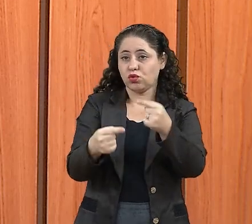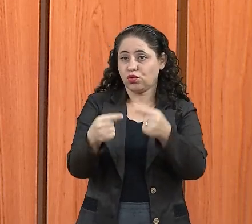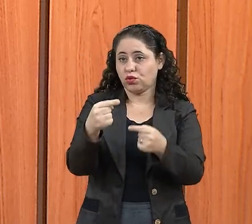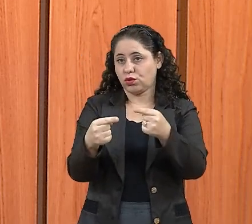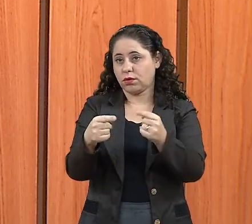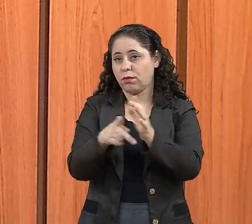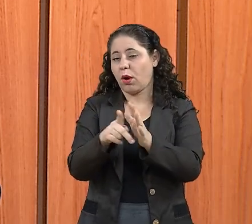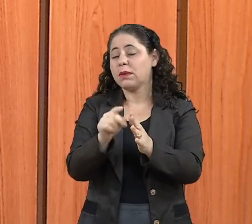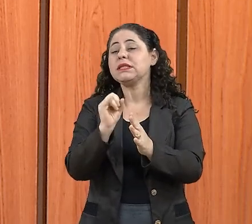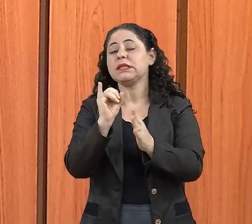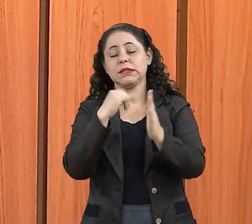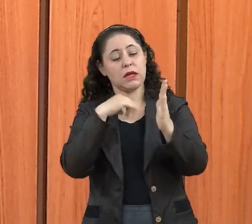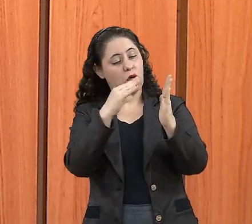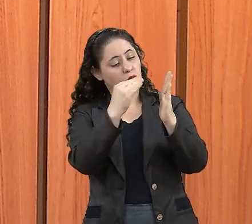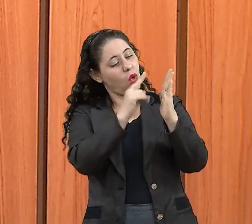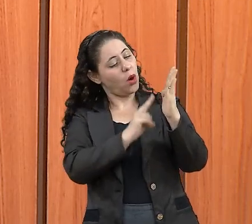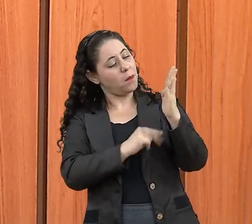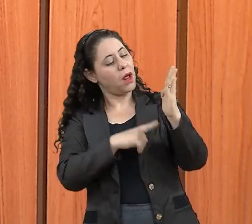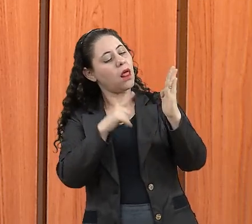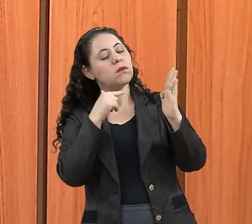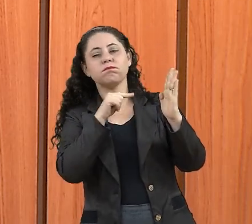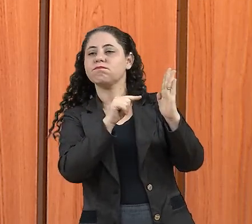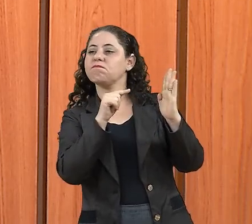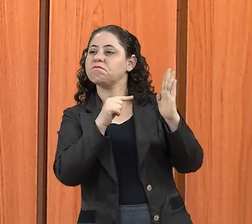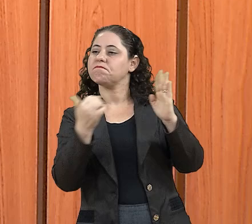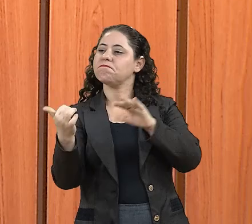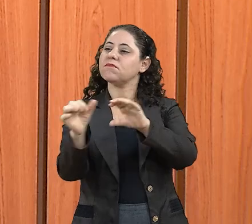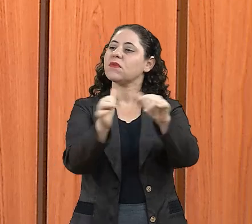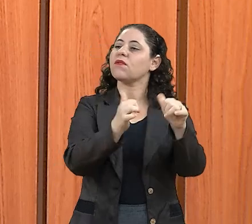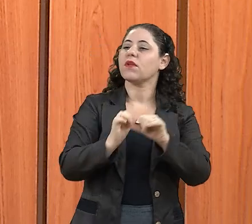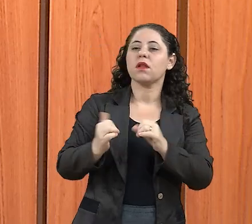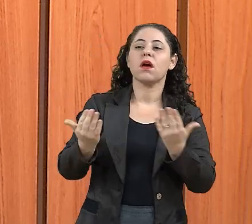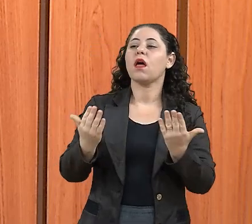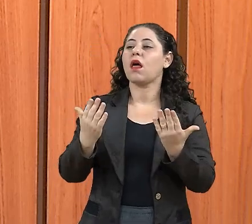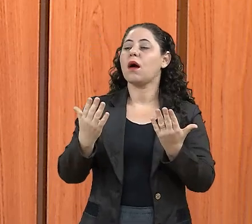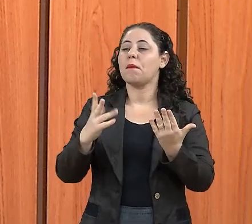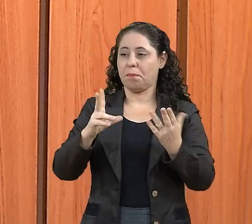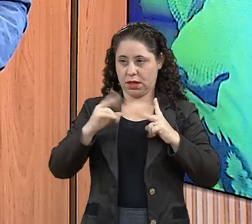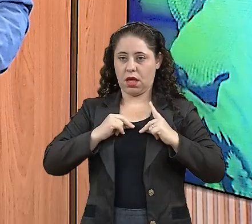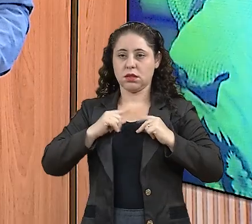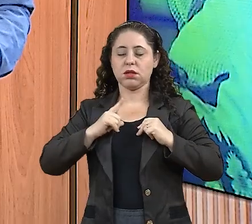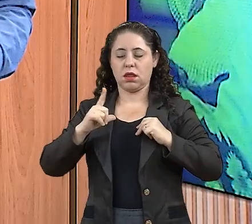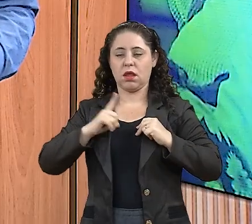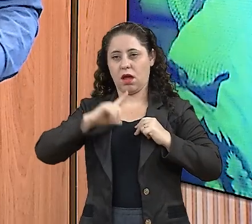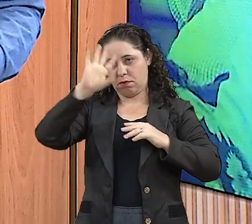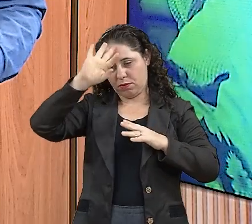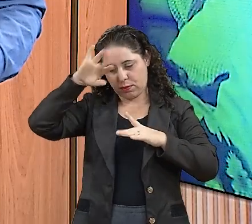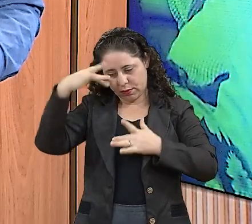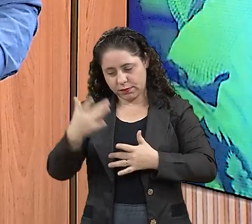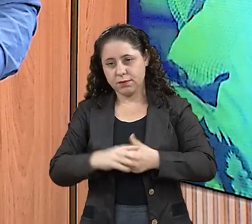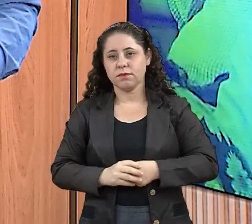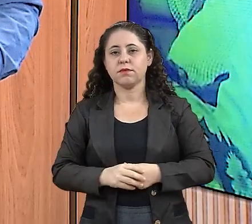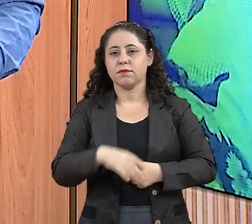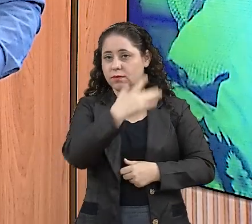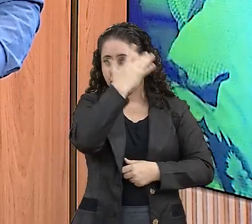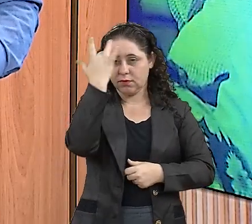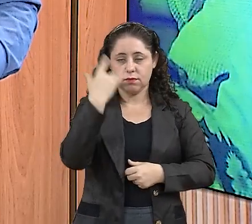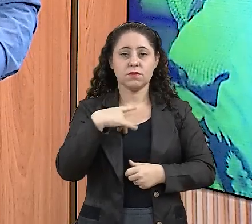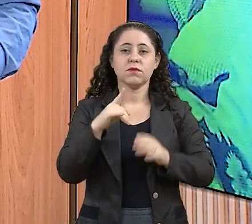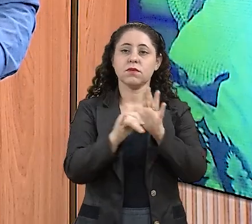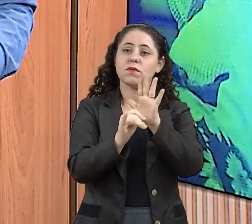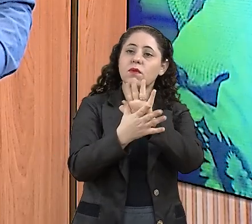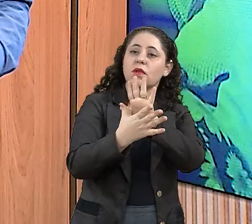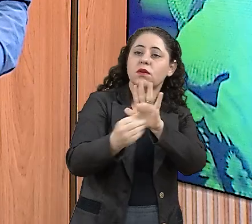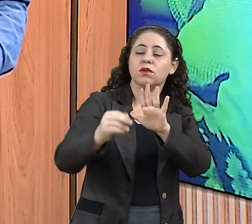né? Se esses nomes efetivamente merecem receber essa homenagem. Então, são pessoas que são exemplos e